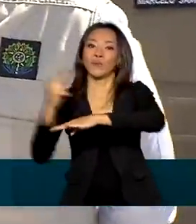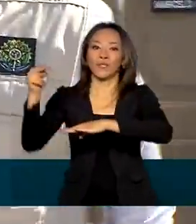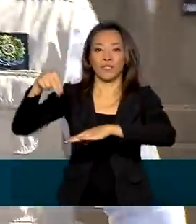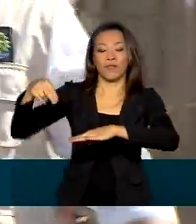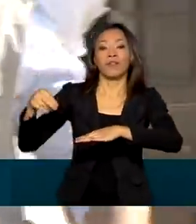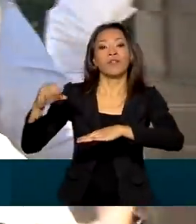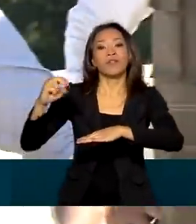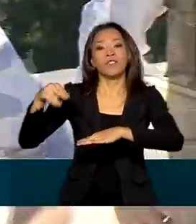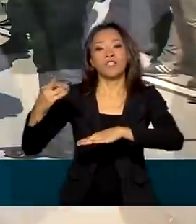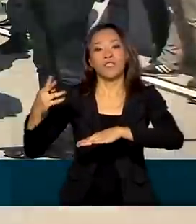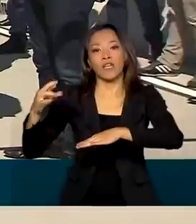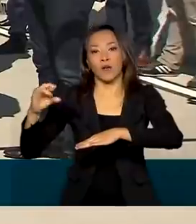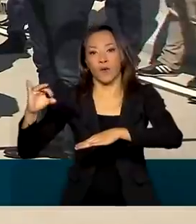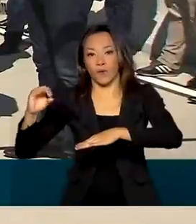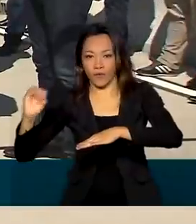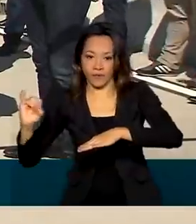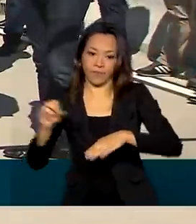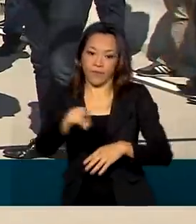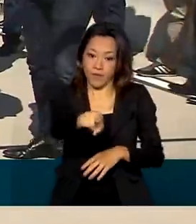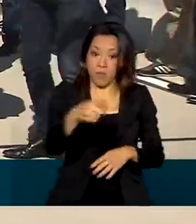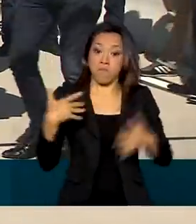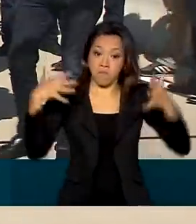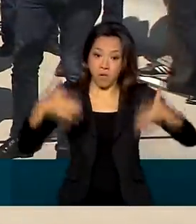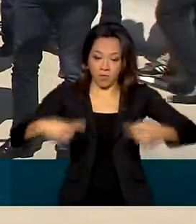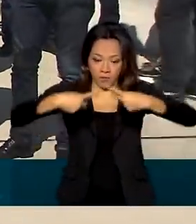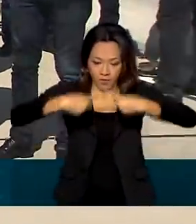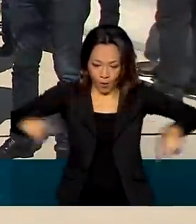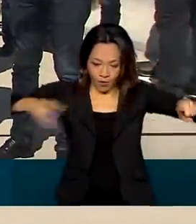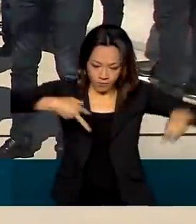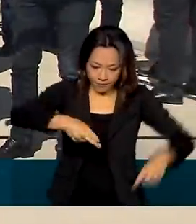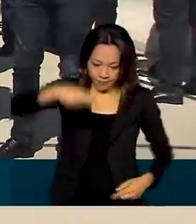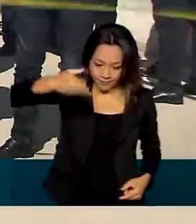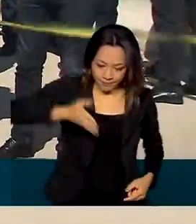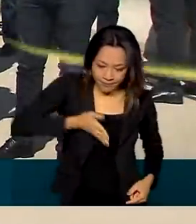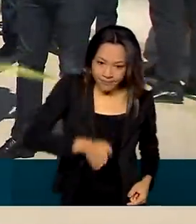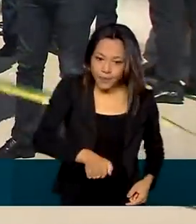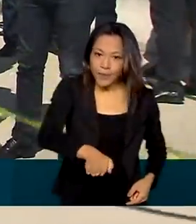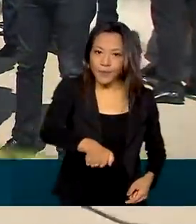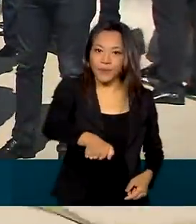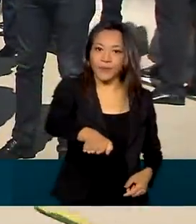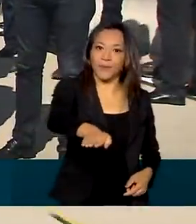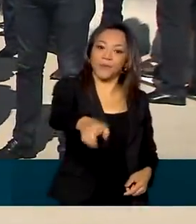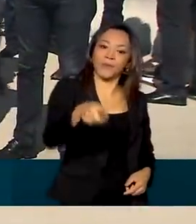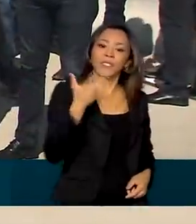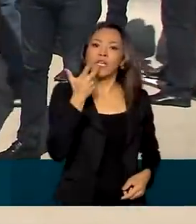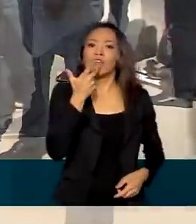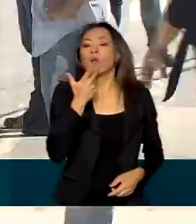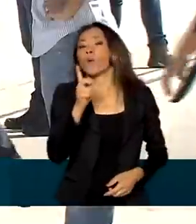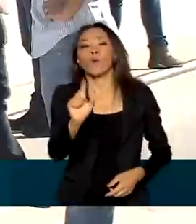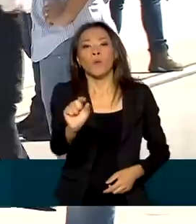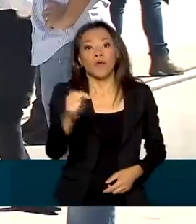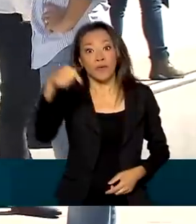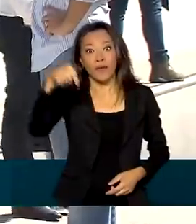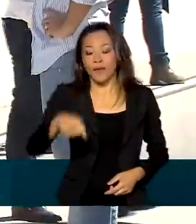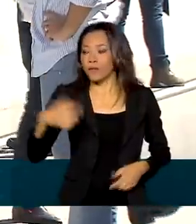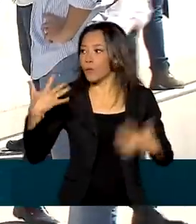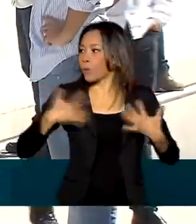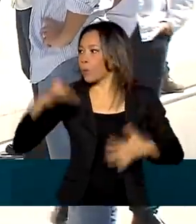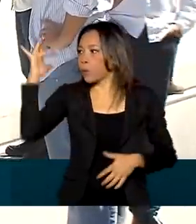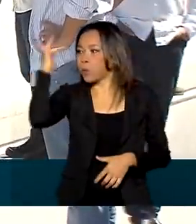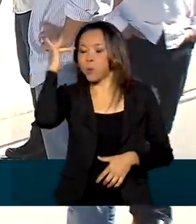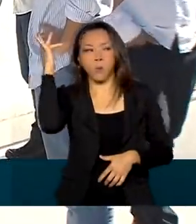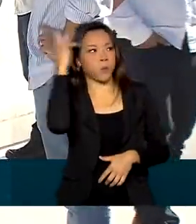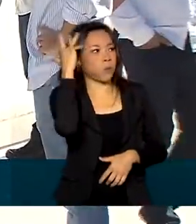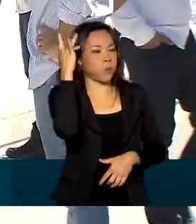Tarcísio Gomes de Freitas, participou da cerimônia de inauguração da Avenida Portuária. Ele ressaltou que esta foi a maior obra